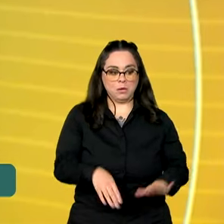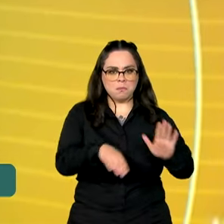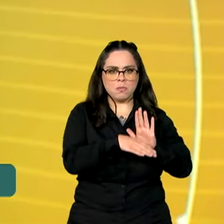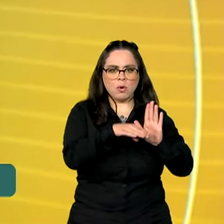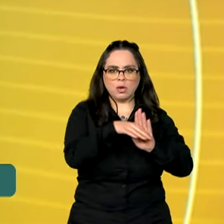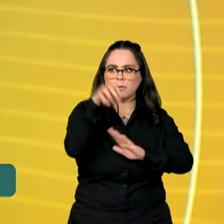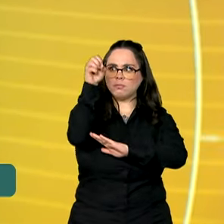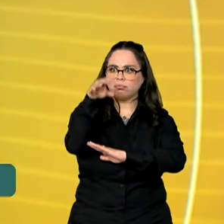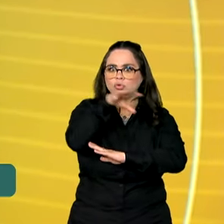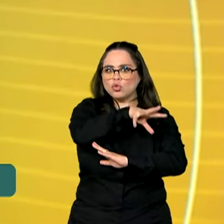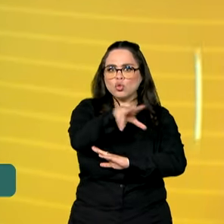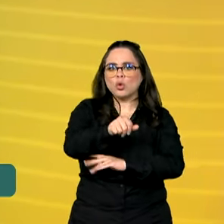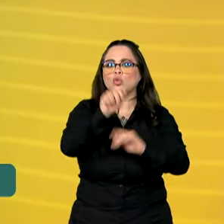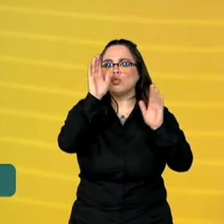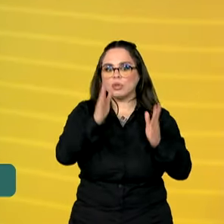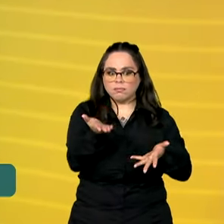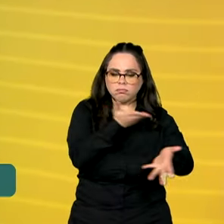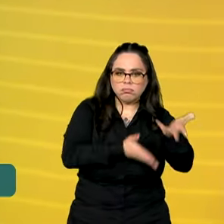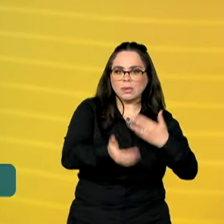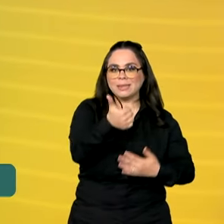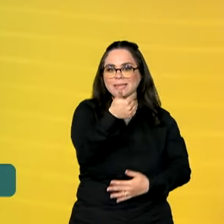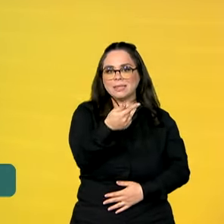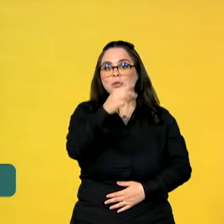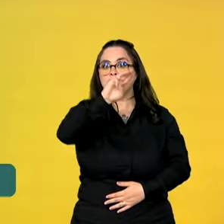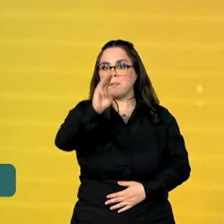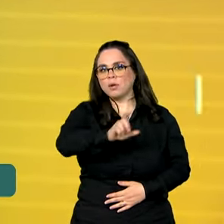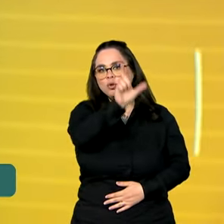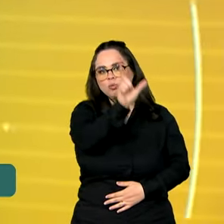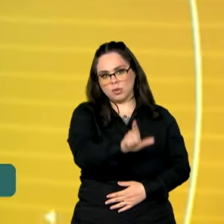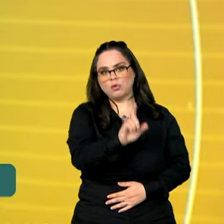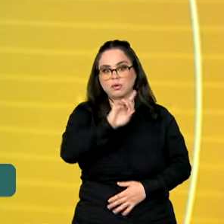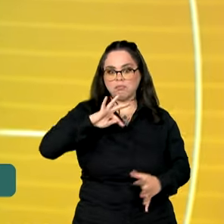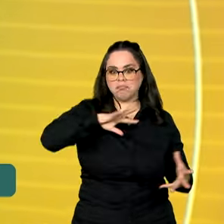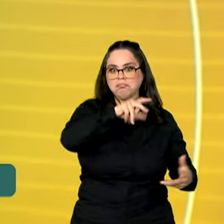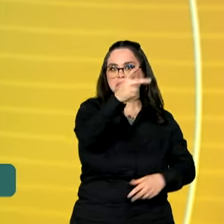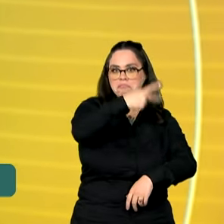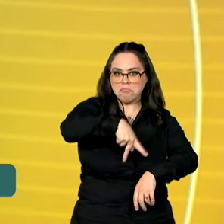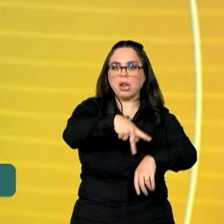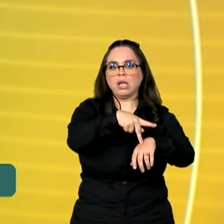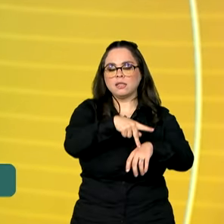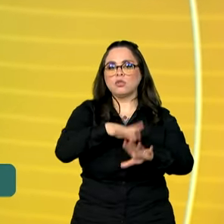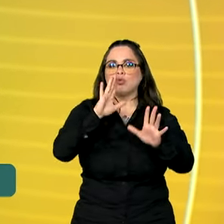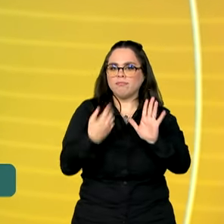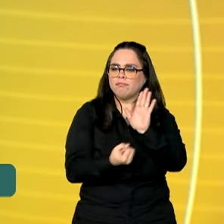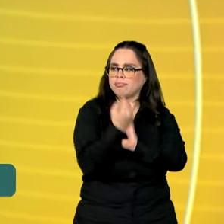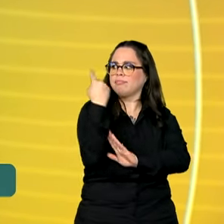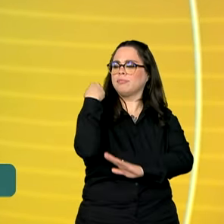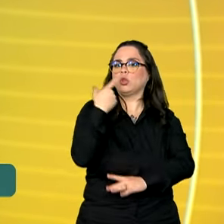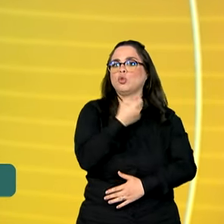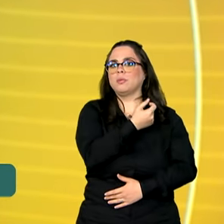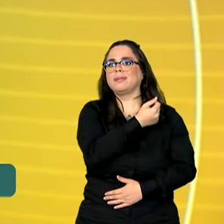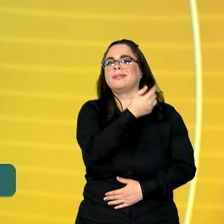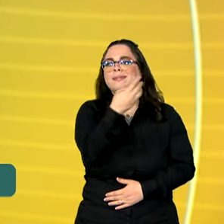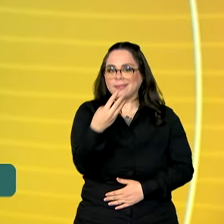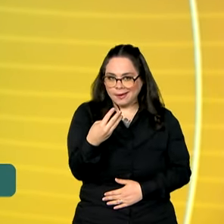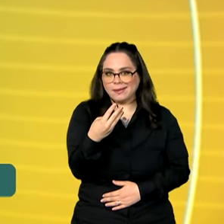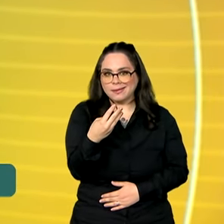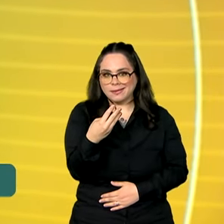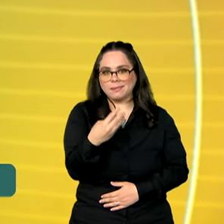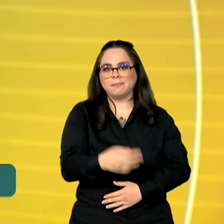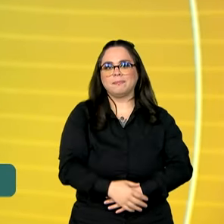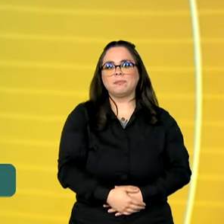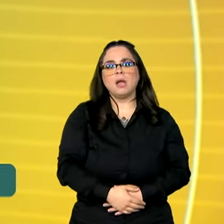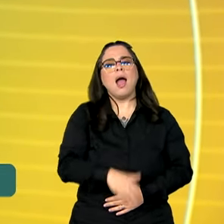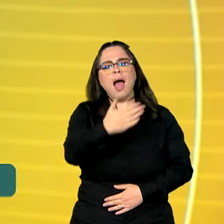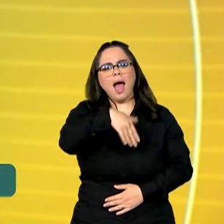O Luz para Todos já atendeu 17 milhões e meio de pessoas em todo o país desde a criação do programa, em 2003.